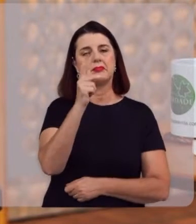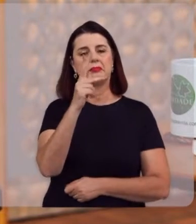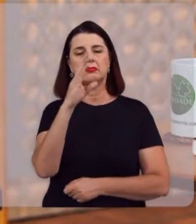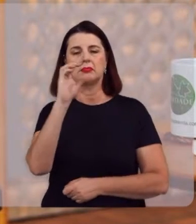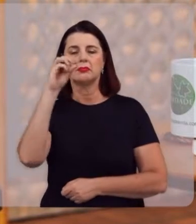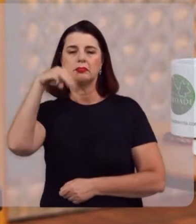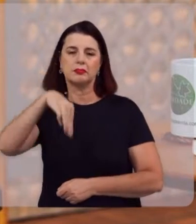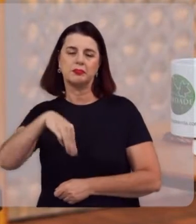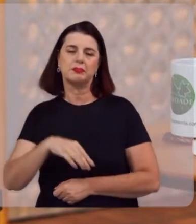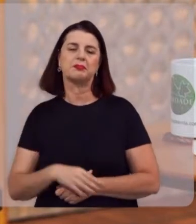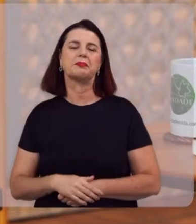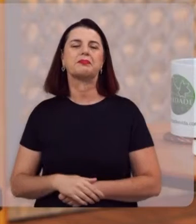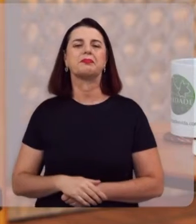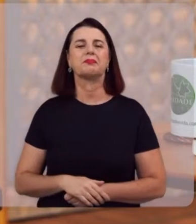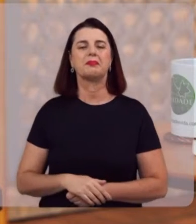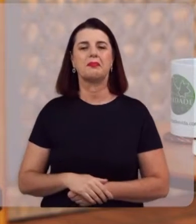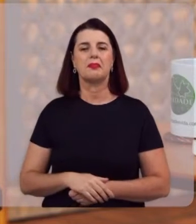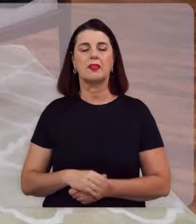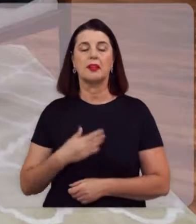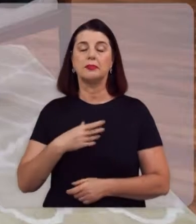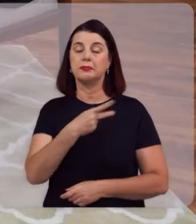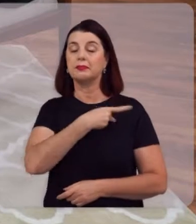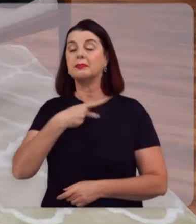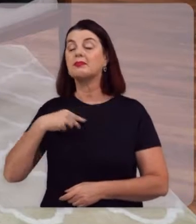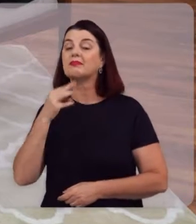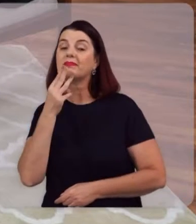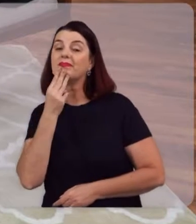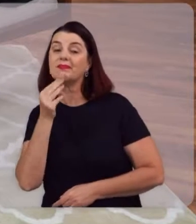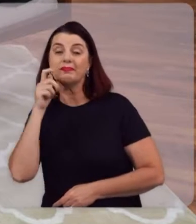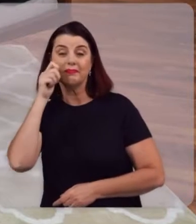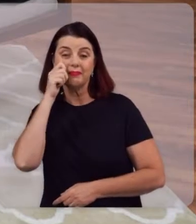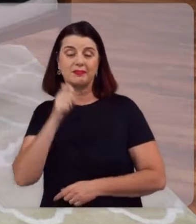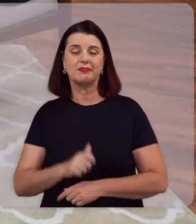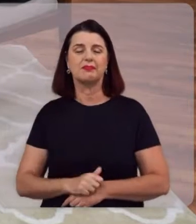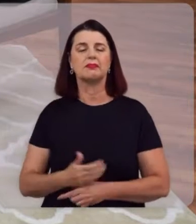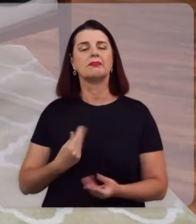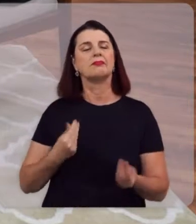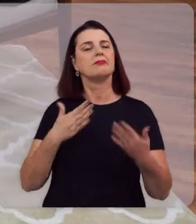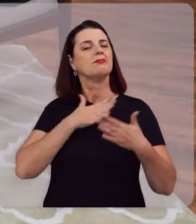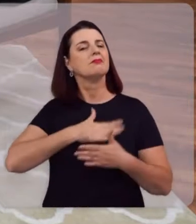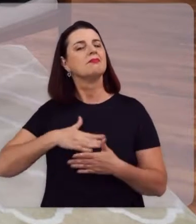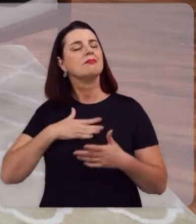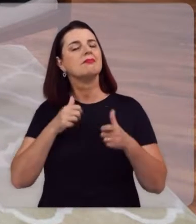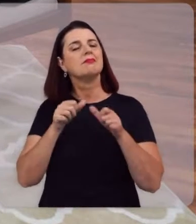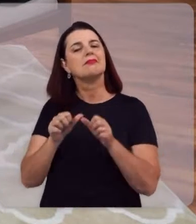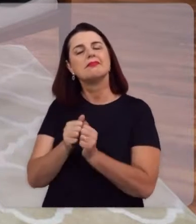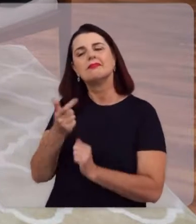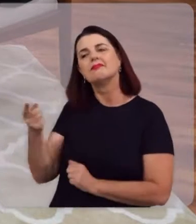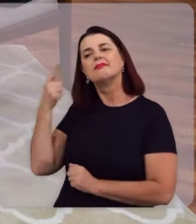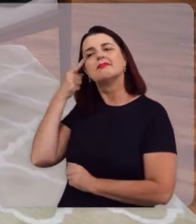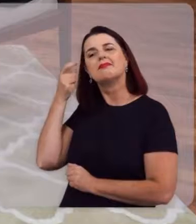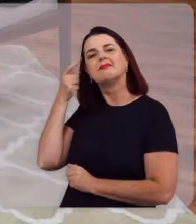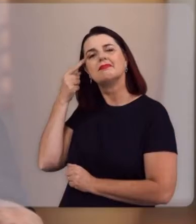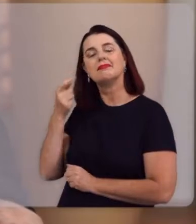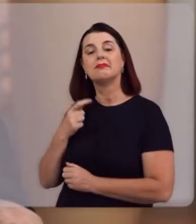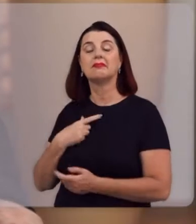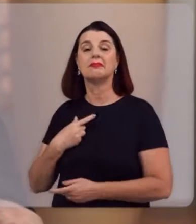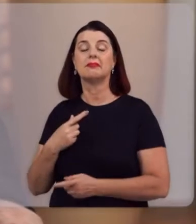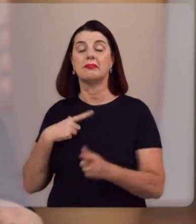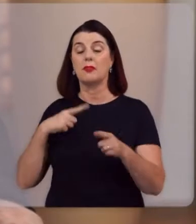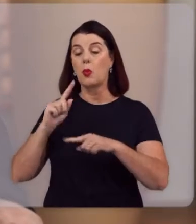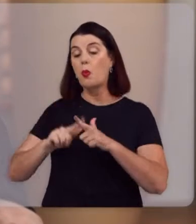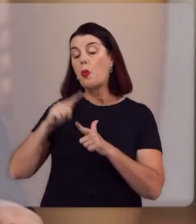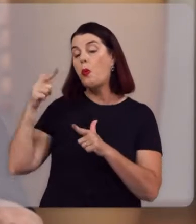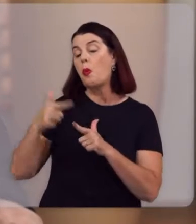Evangelização e Comunicação, a APCOM. Reverendo Roster, seja muito bem-vindo. Que prazer estar contigo aqui, Reverendo Rodrigo, mais uma vez, nesse programa